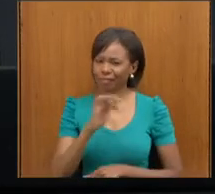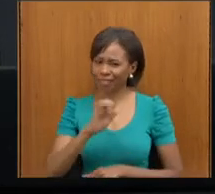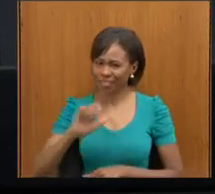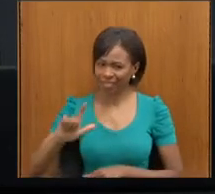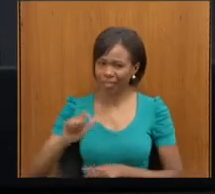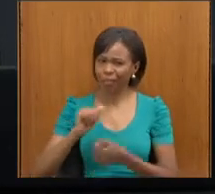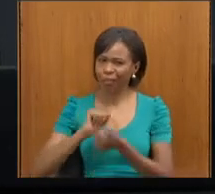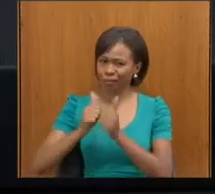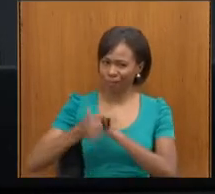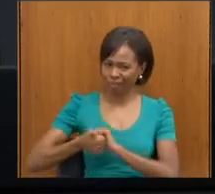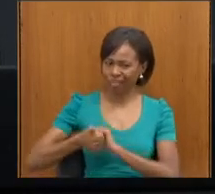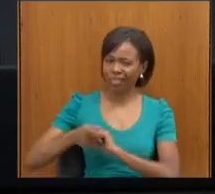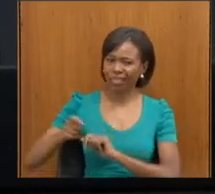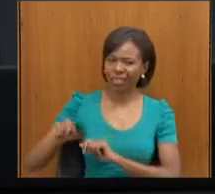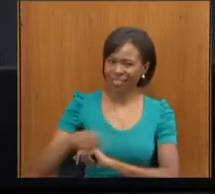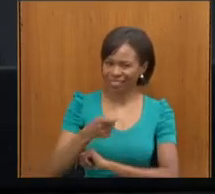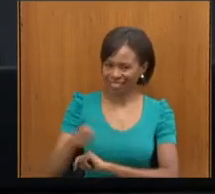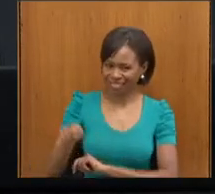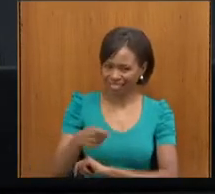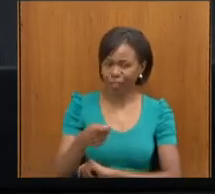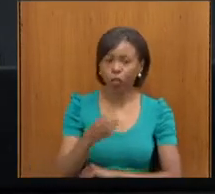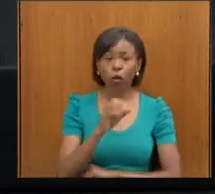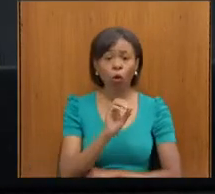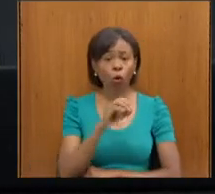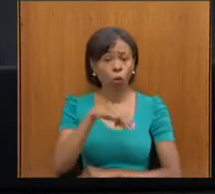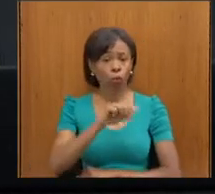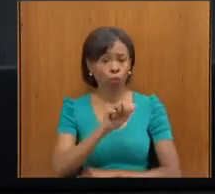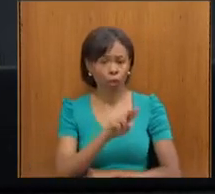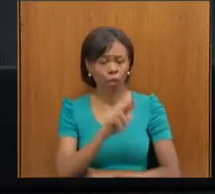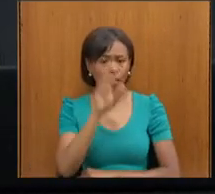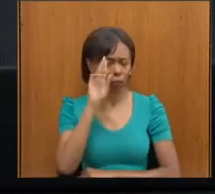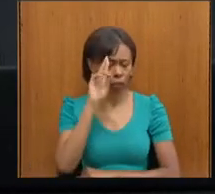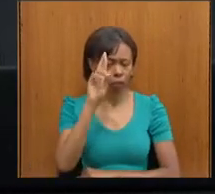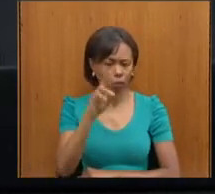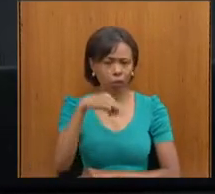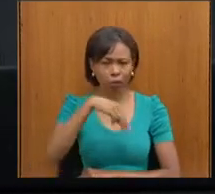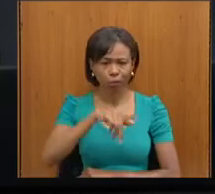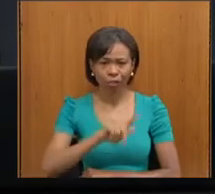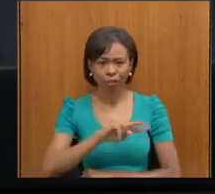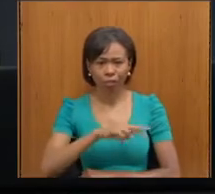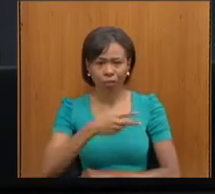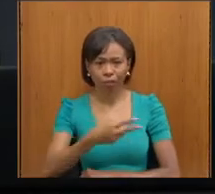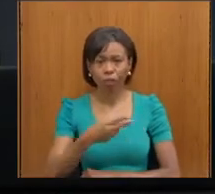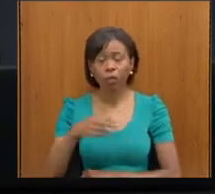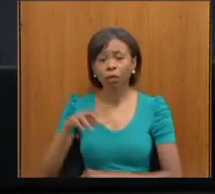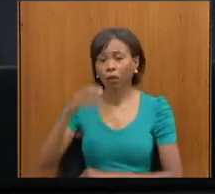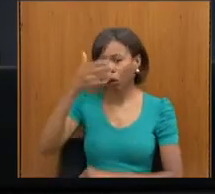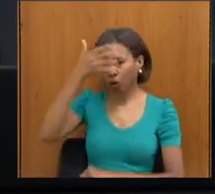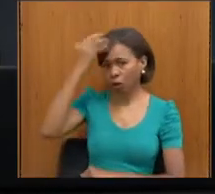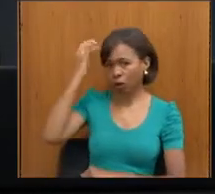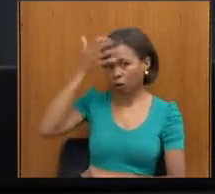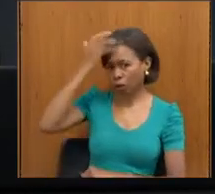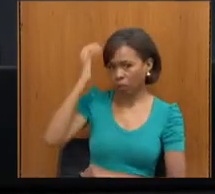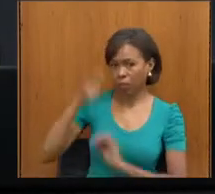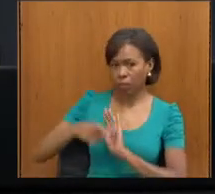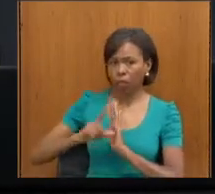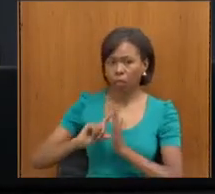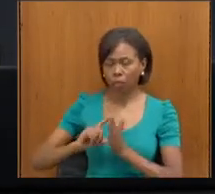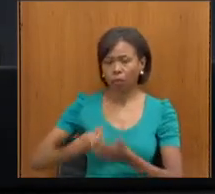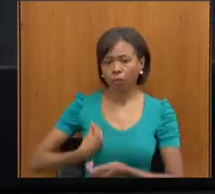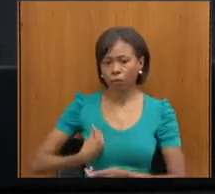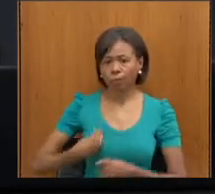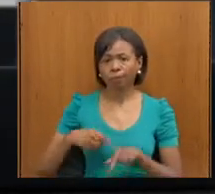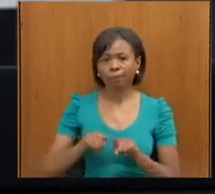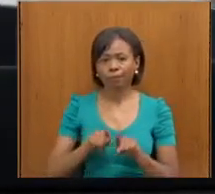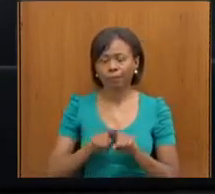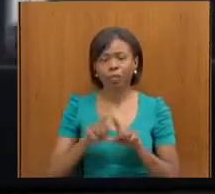muito obrigado. Omar, diretor-geral do LMG Transplantes. Roberto Carlos, que participou conosco aqui também. E